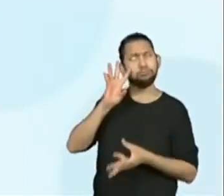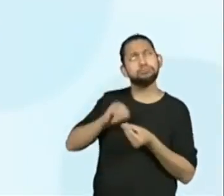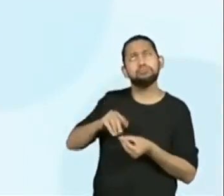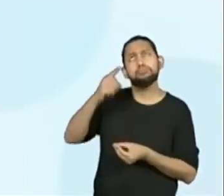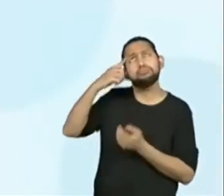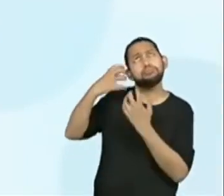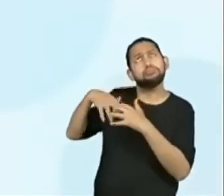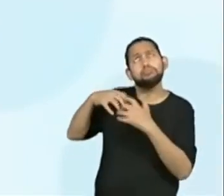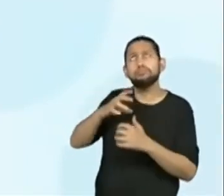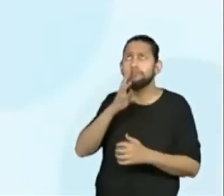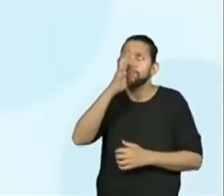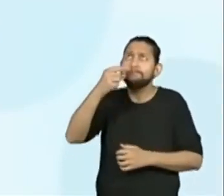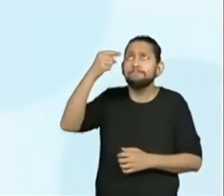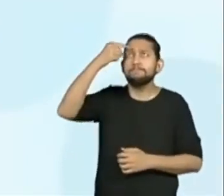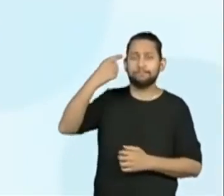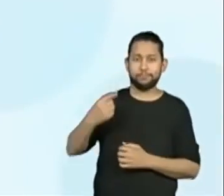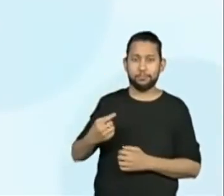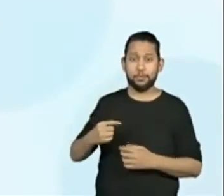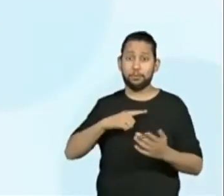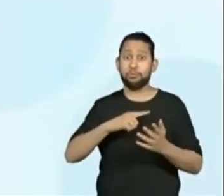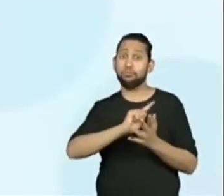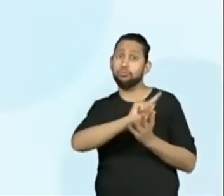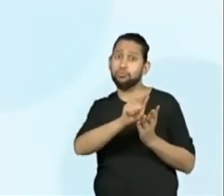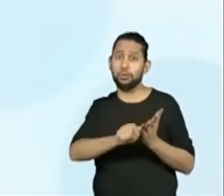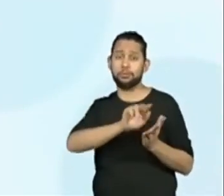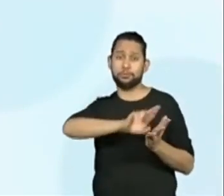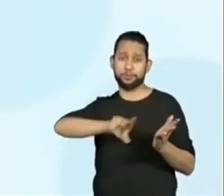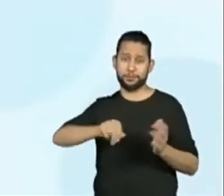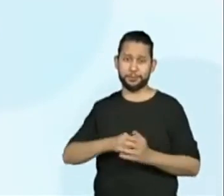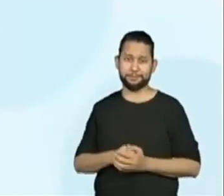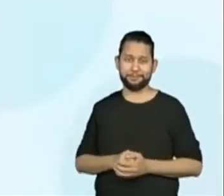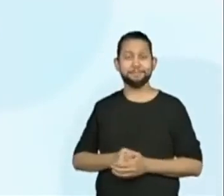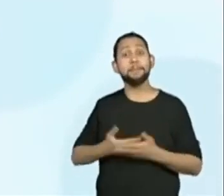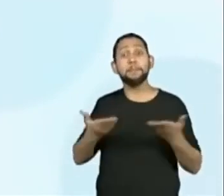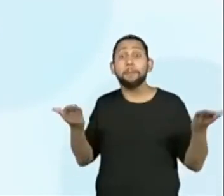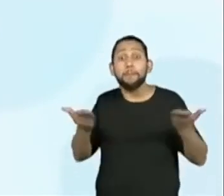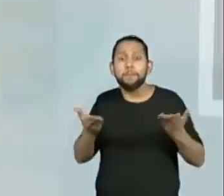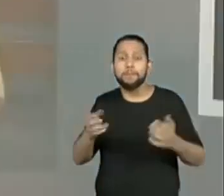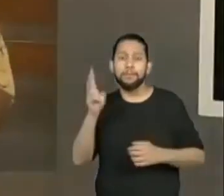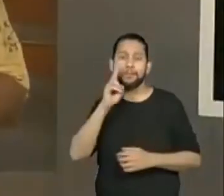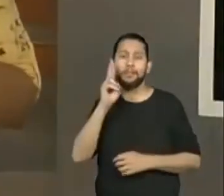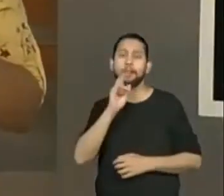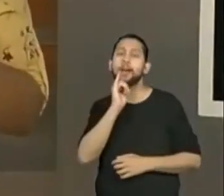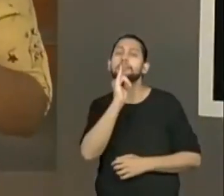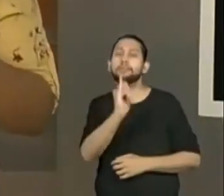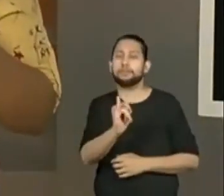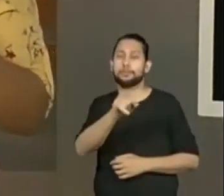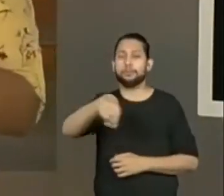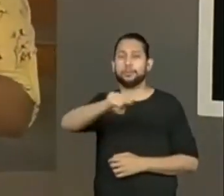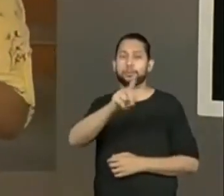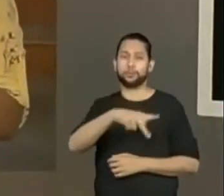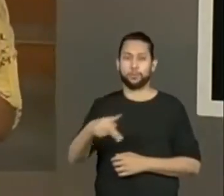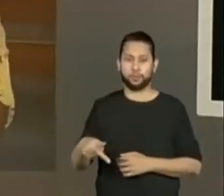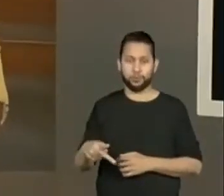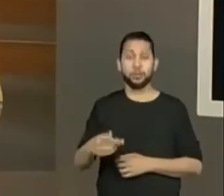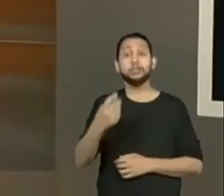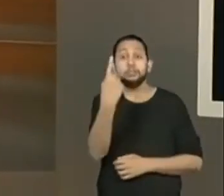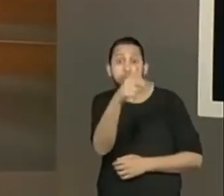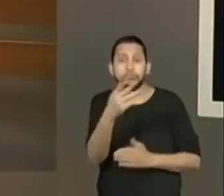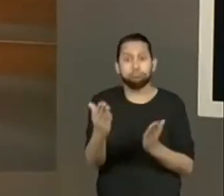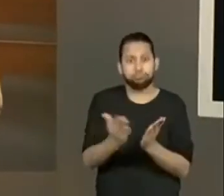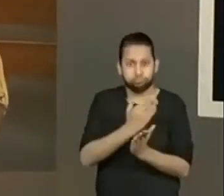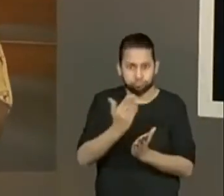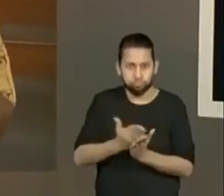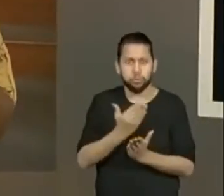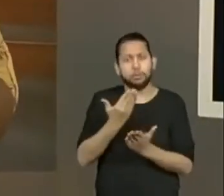diferentes gêneros, lembrando aos colegas professores que todas essas habilidades estão no caderno do professor,